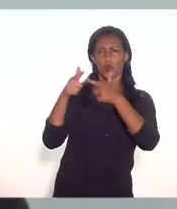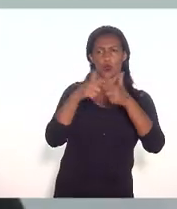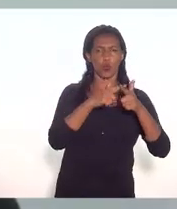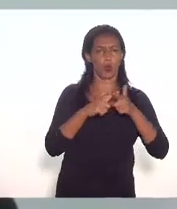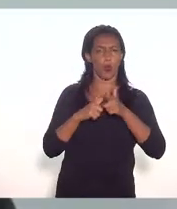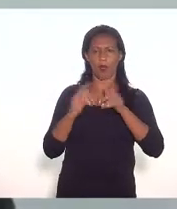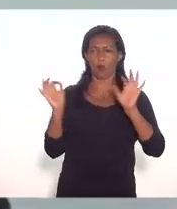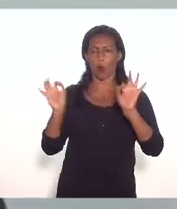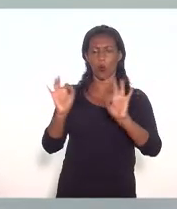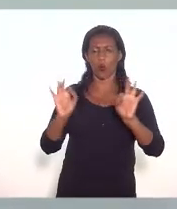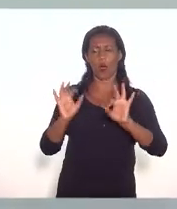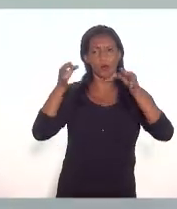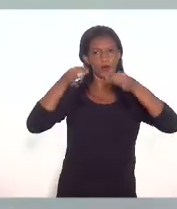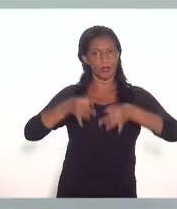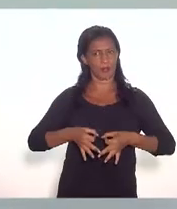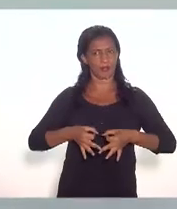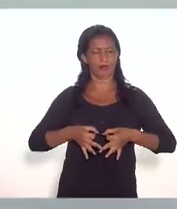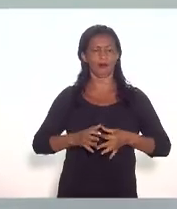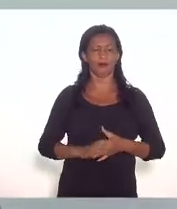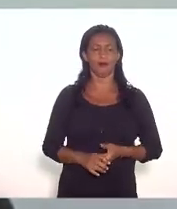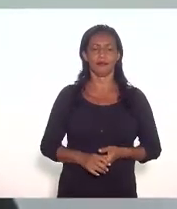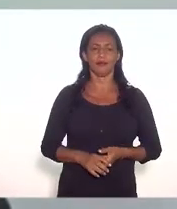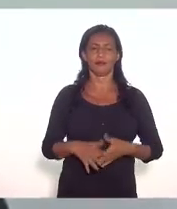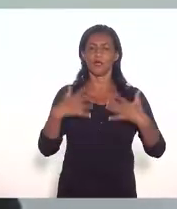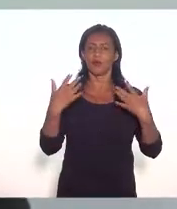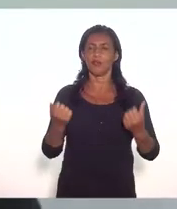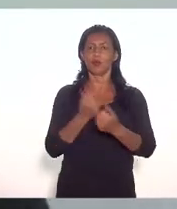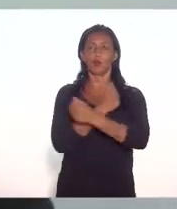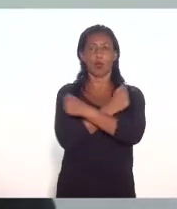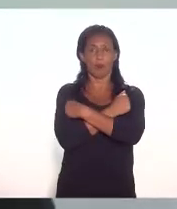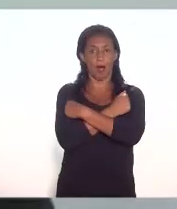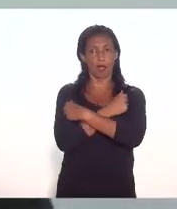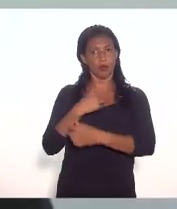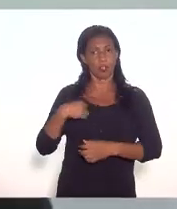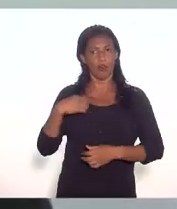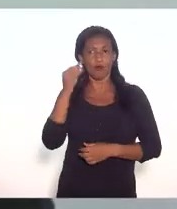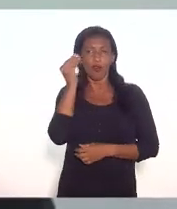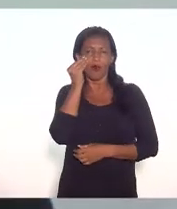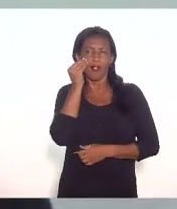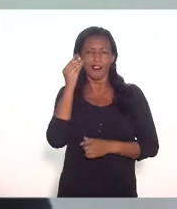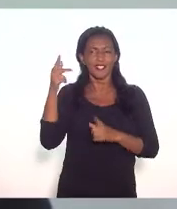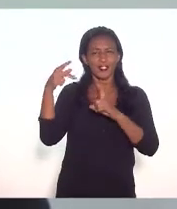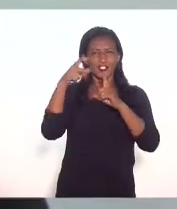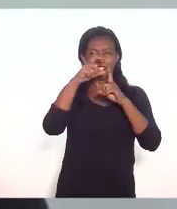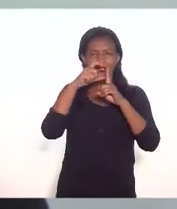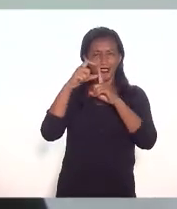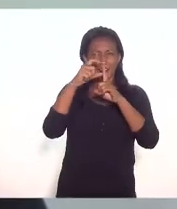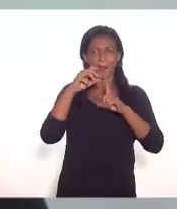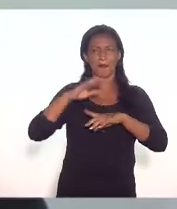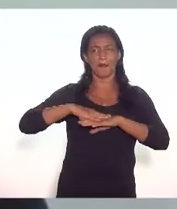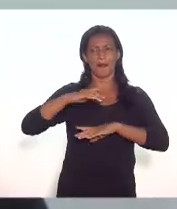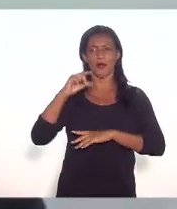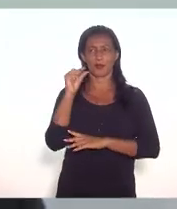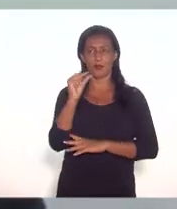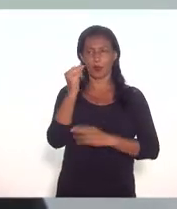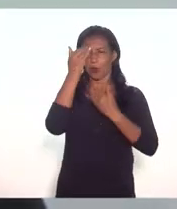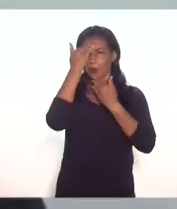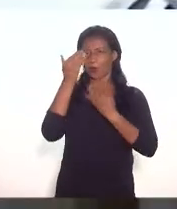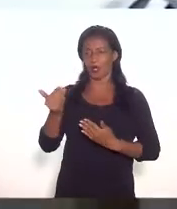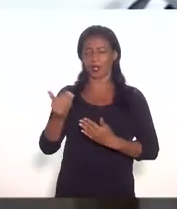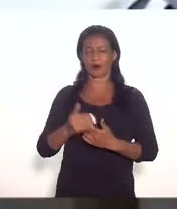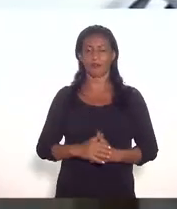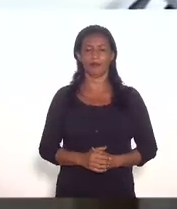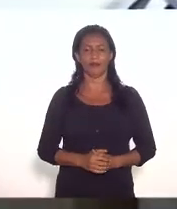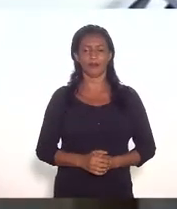Confins o certo seria isso mas vamos lá um abraço eu vou acompanhar mais um pedaço aqui e tuas ordens de todos muito obrigado deputado obrigado